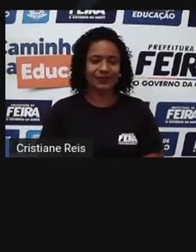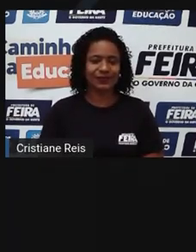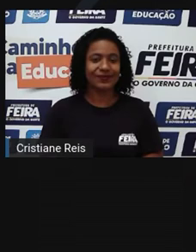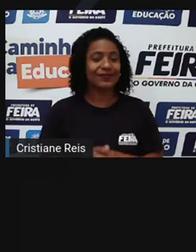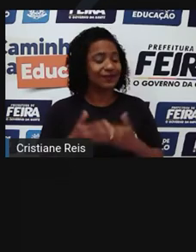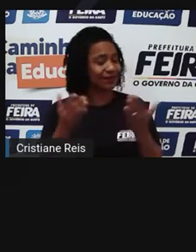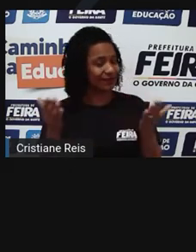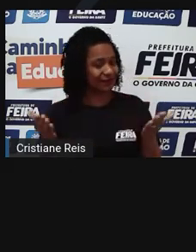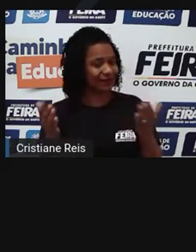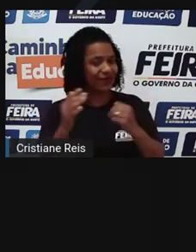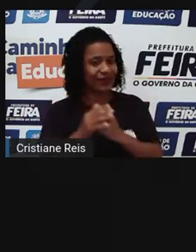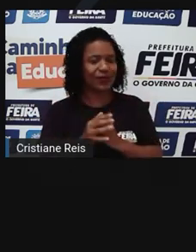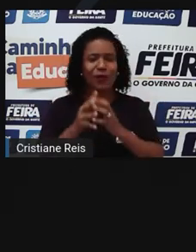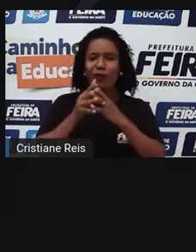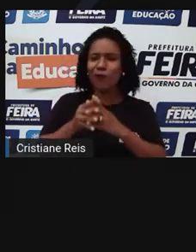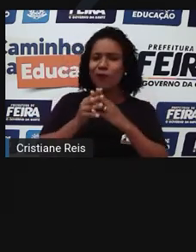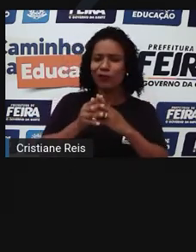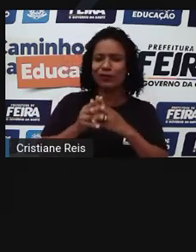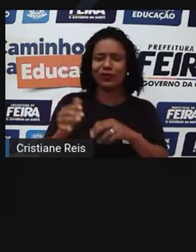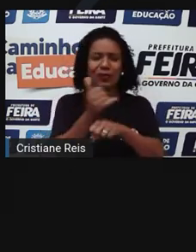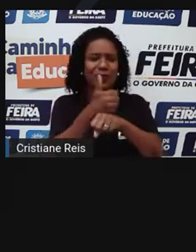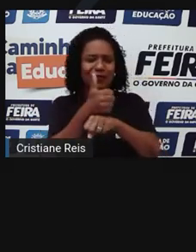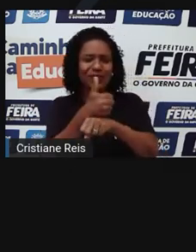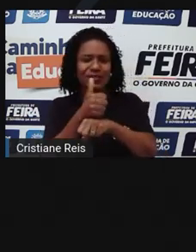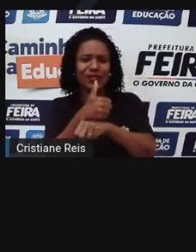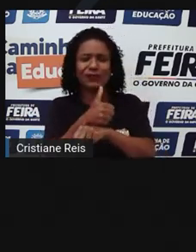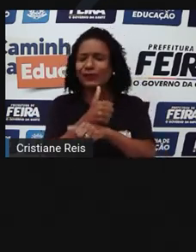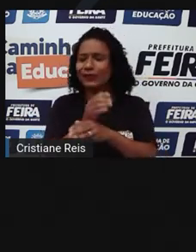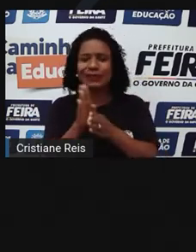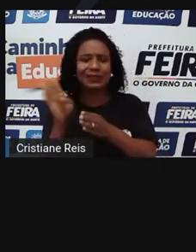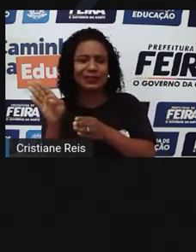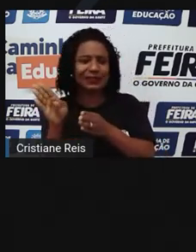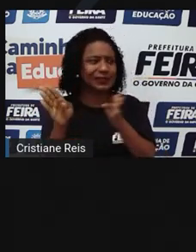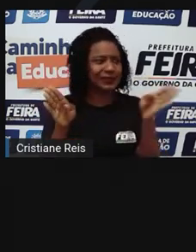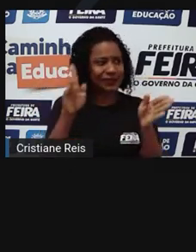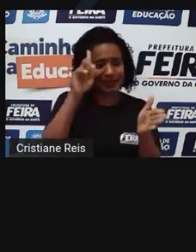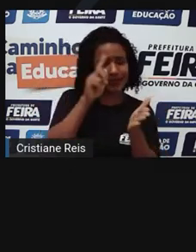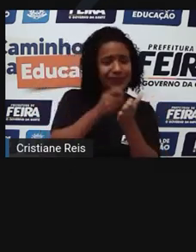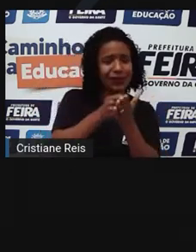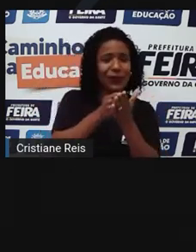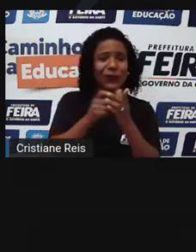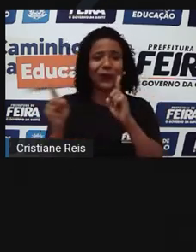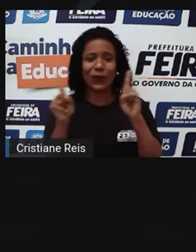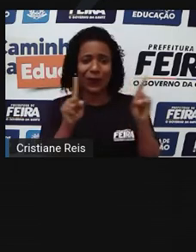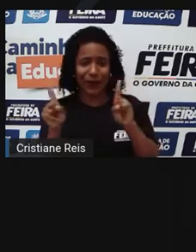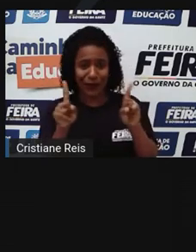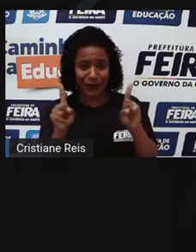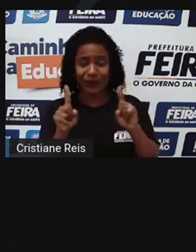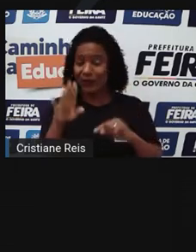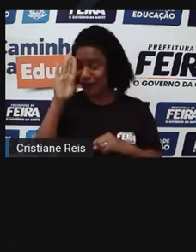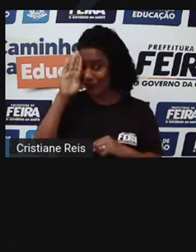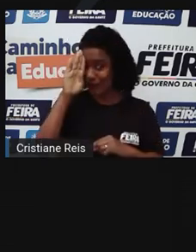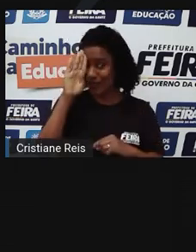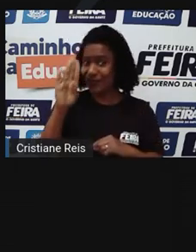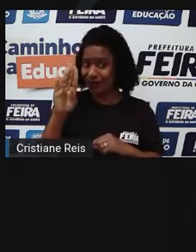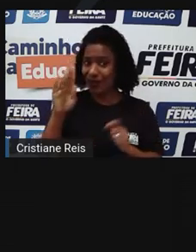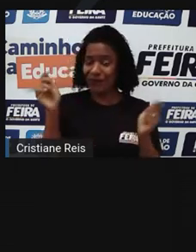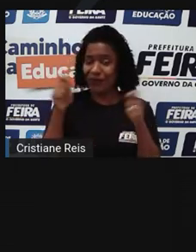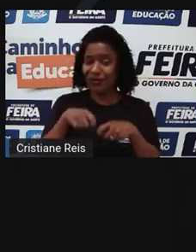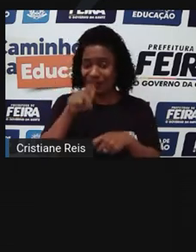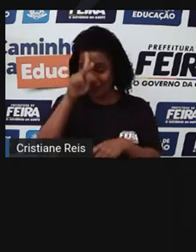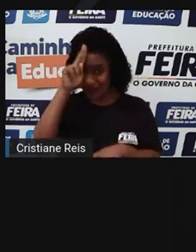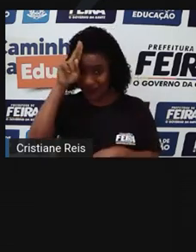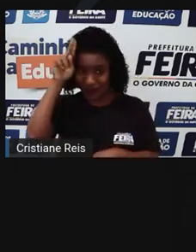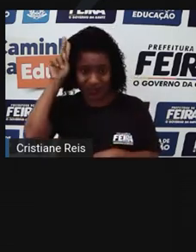Ficar confuso sobre qual profissão seguir é muito comum entre os jovens, principalmente para aqueles que estão às vésperas de prestar o vestibular.